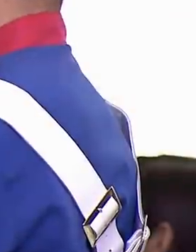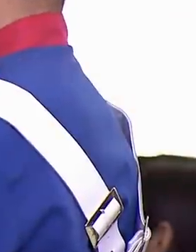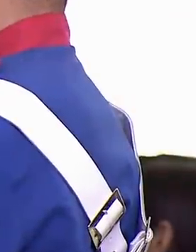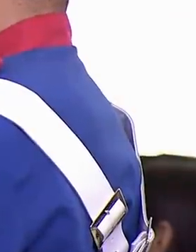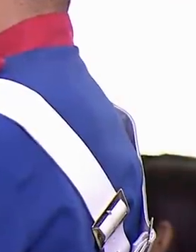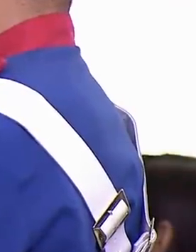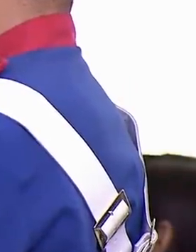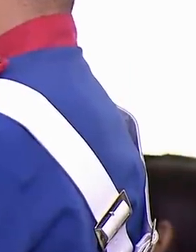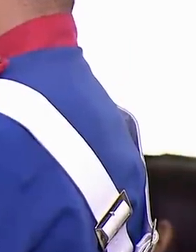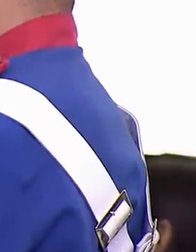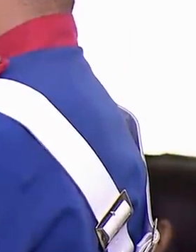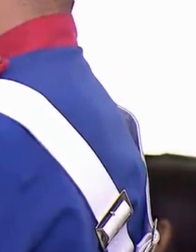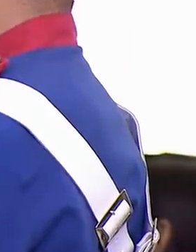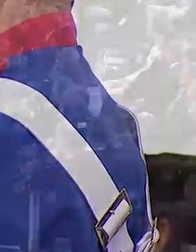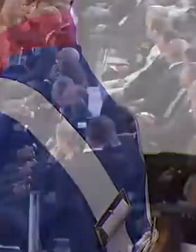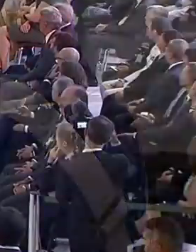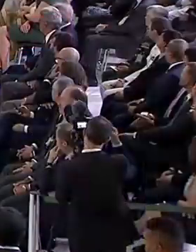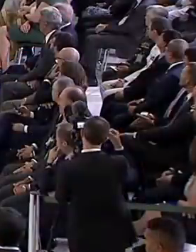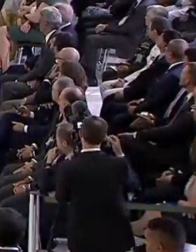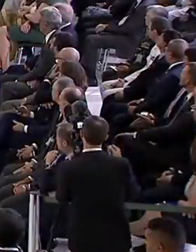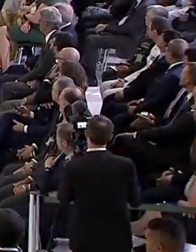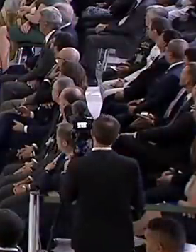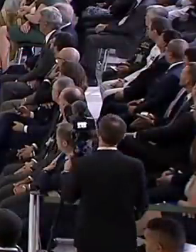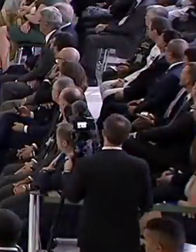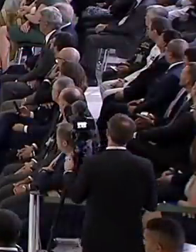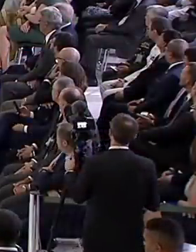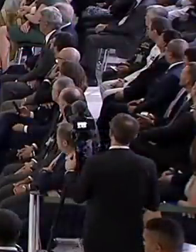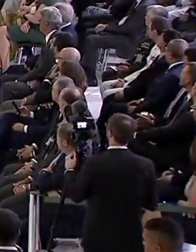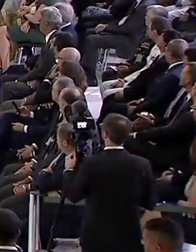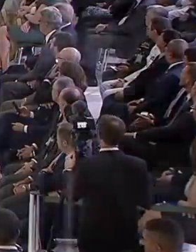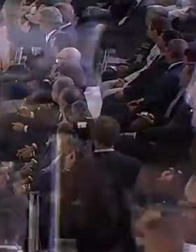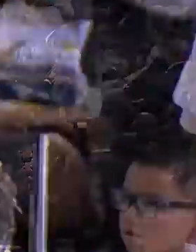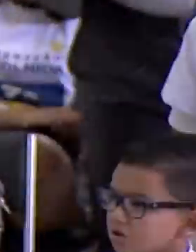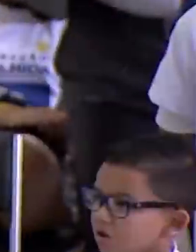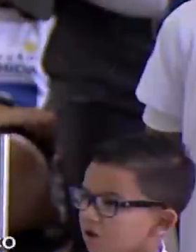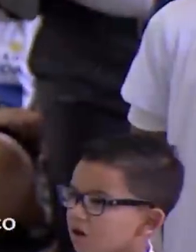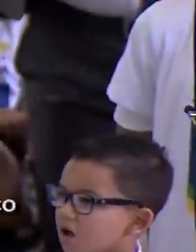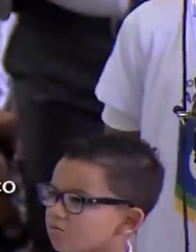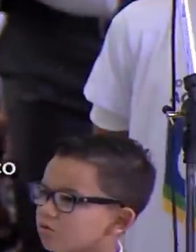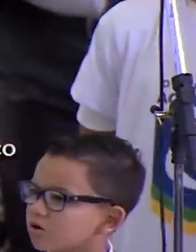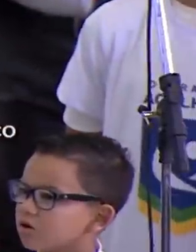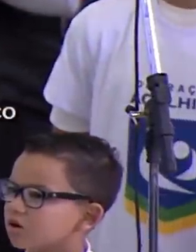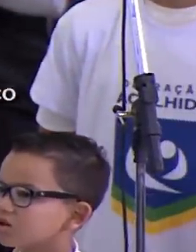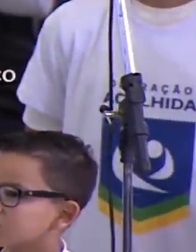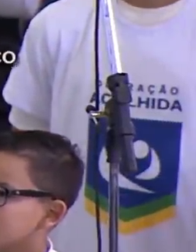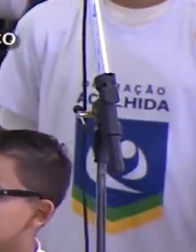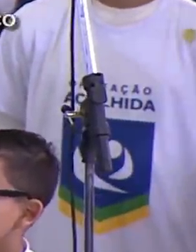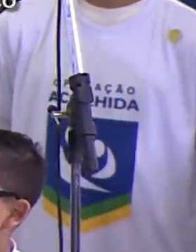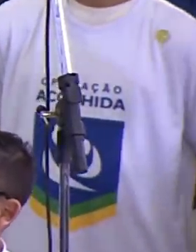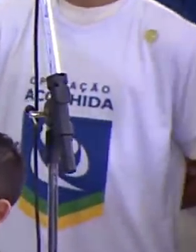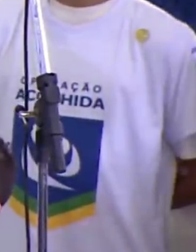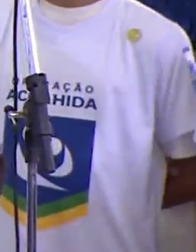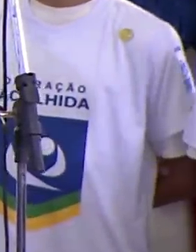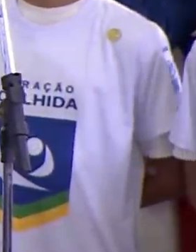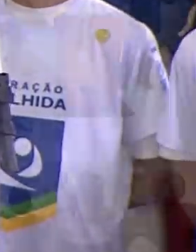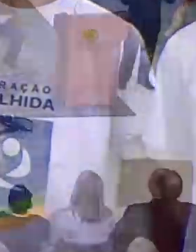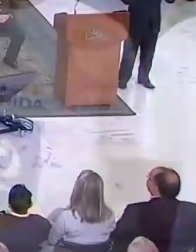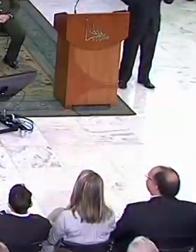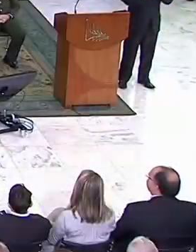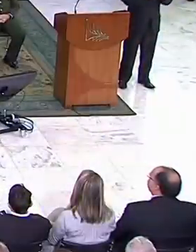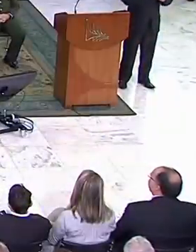Porque não há justiça de um caminho, e de uma morte nunca